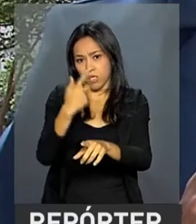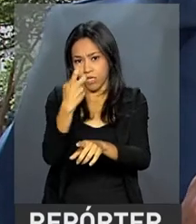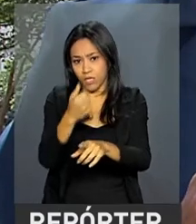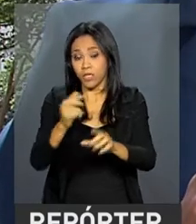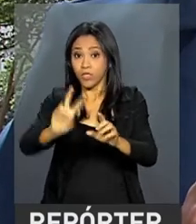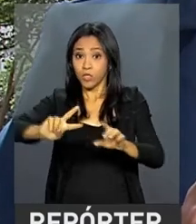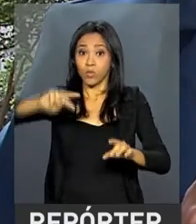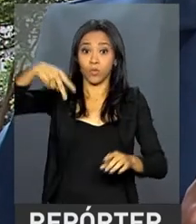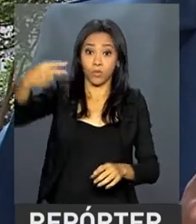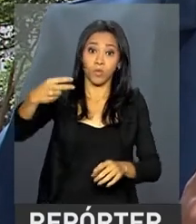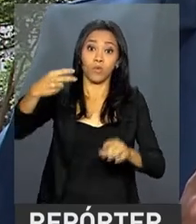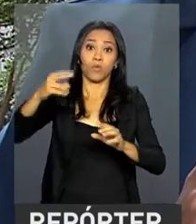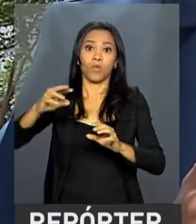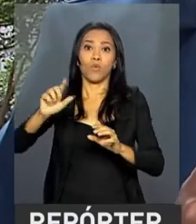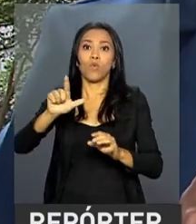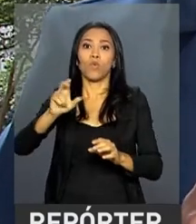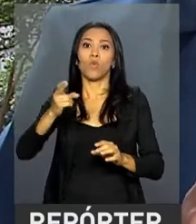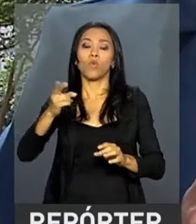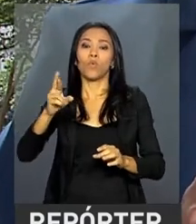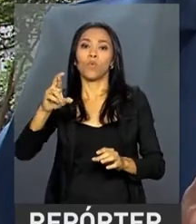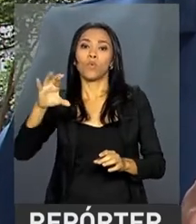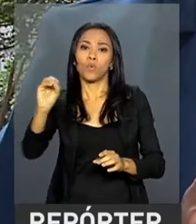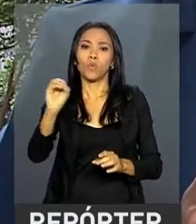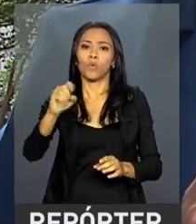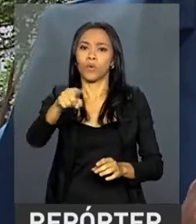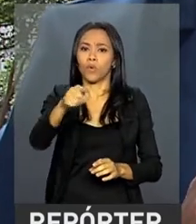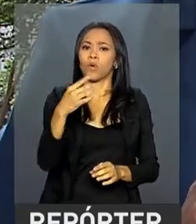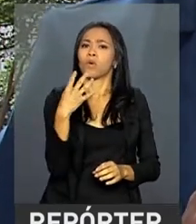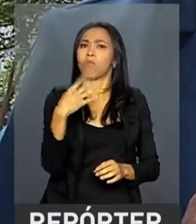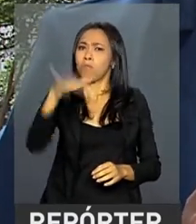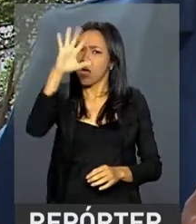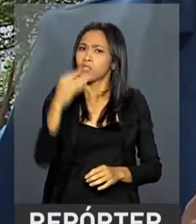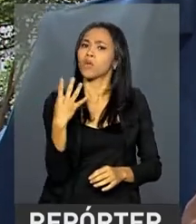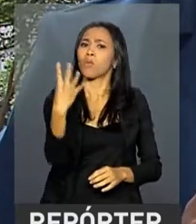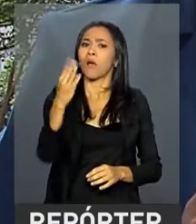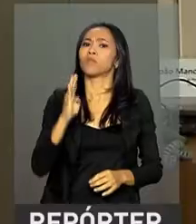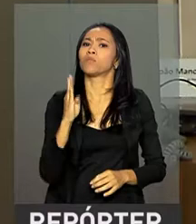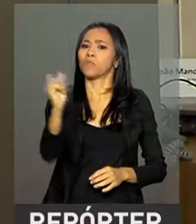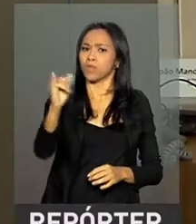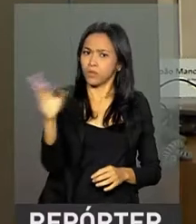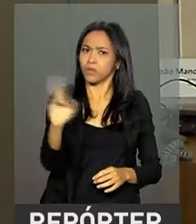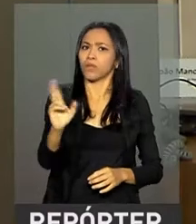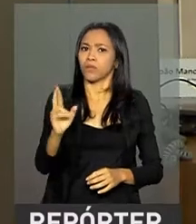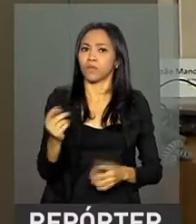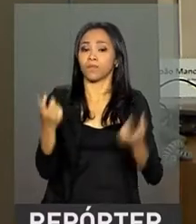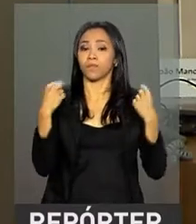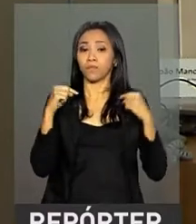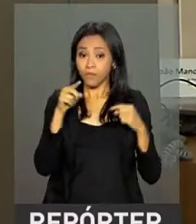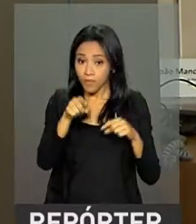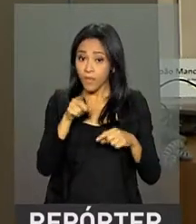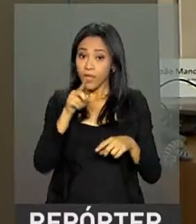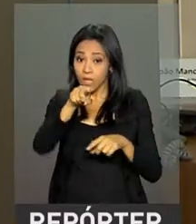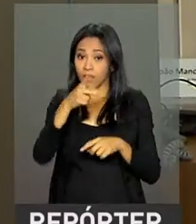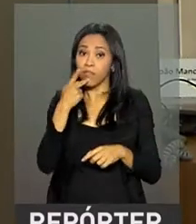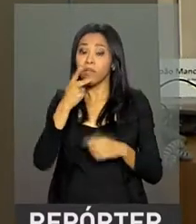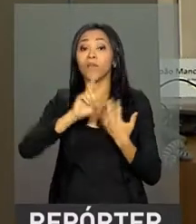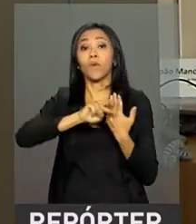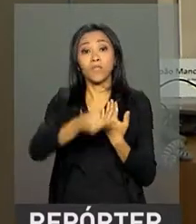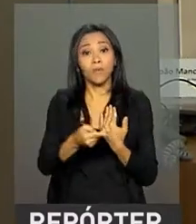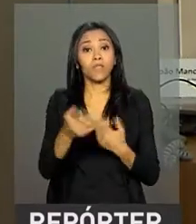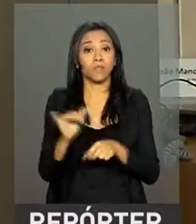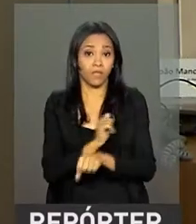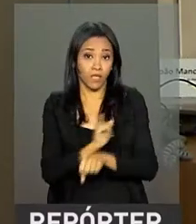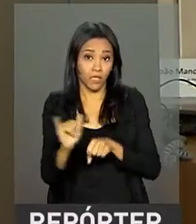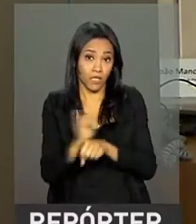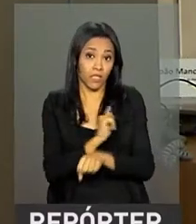saltou para um lucro de quase 5 bilhões de reais em 2016. Isso vem de uma estratégia forte do governo, dessa